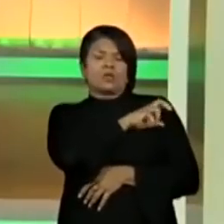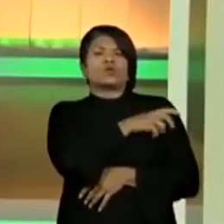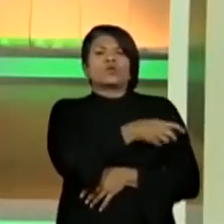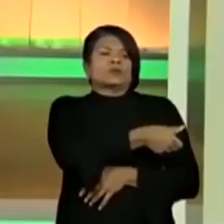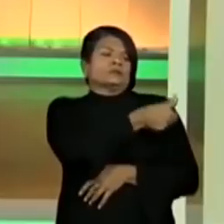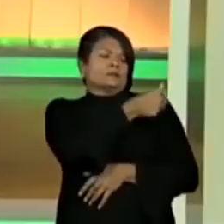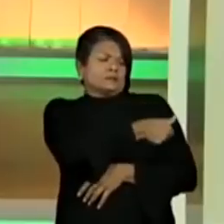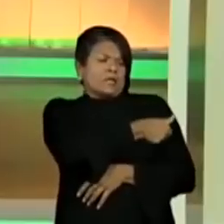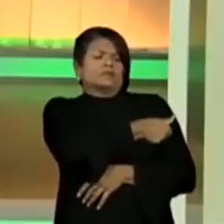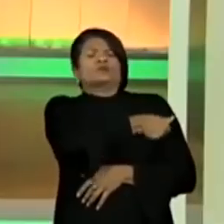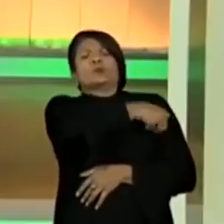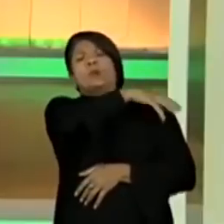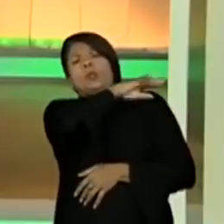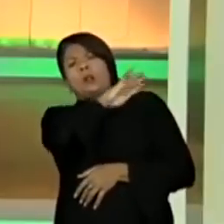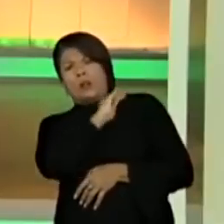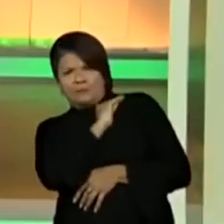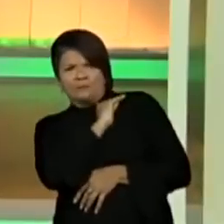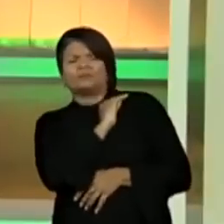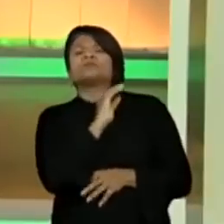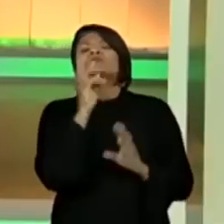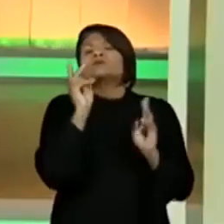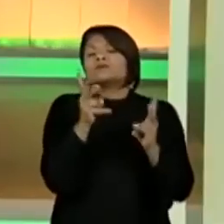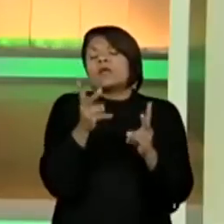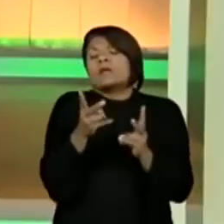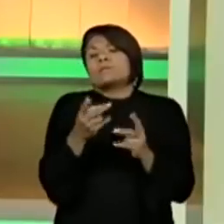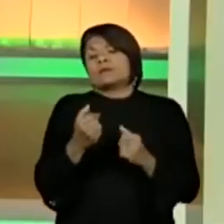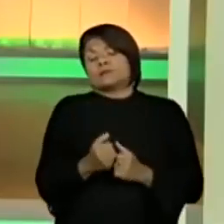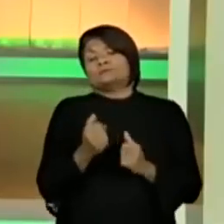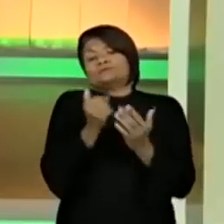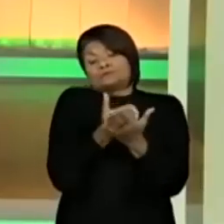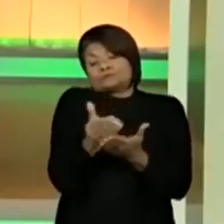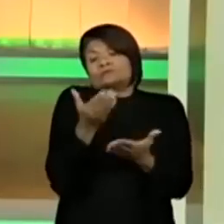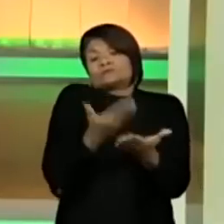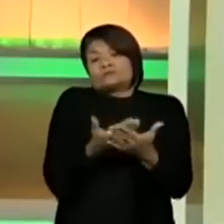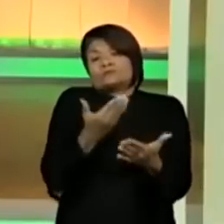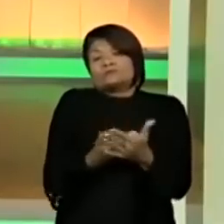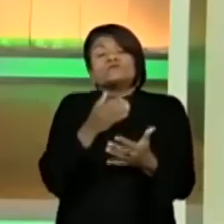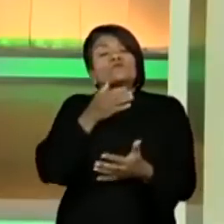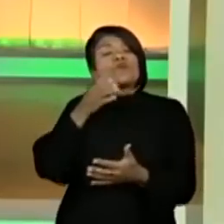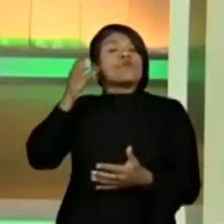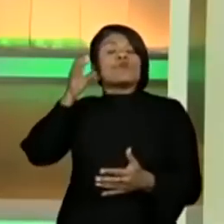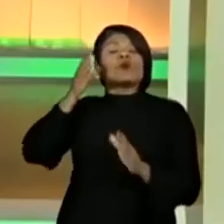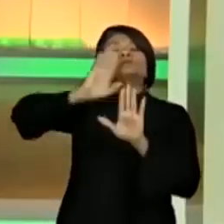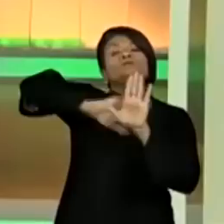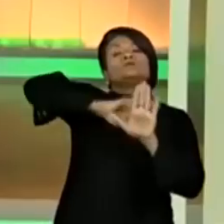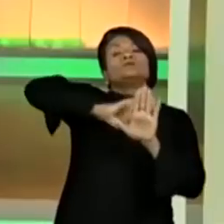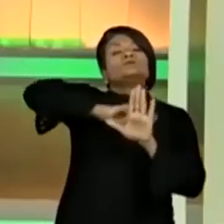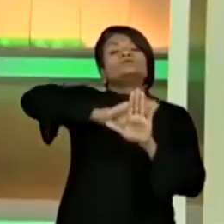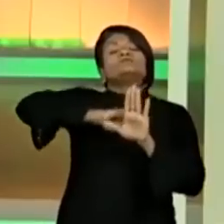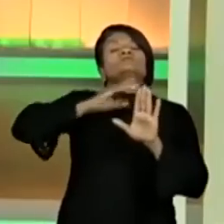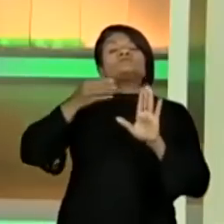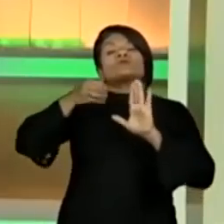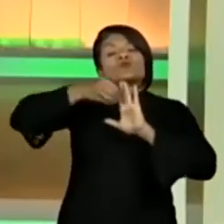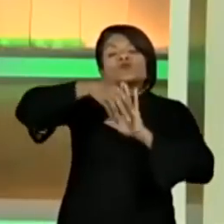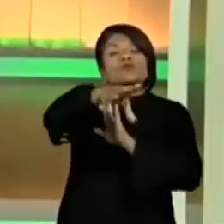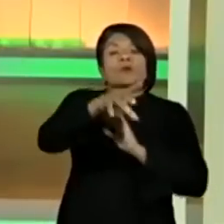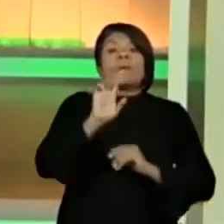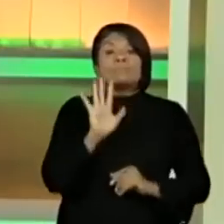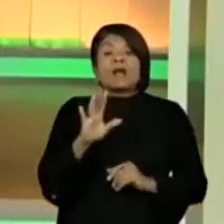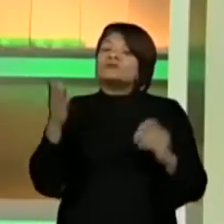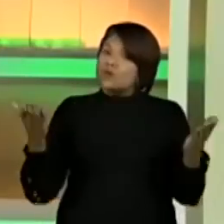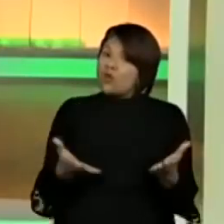ao ensino médio. E a gente não compartilha isso com vocês, porque é algo muito técnico de nós, professores. Mas eu vou